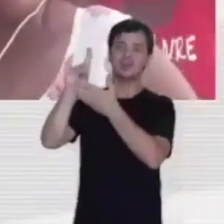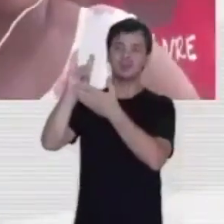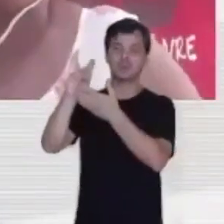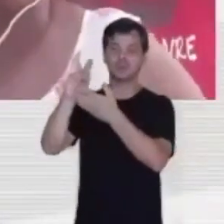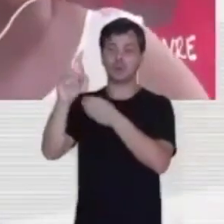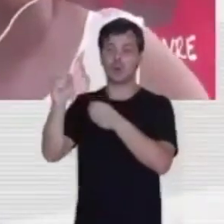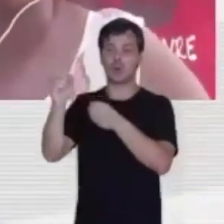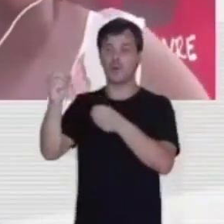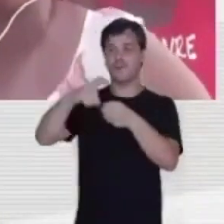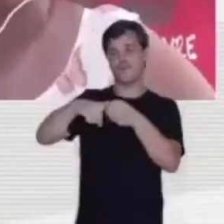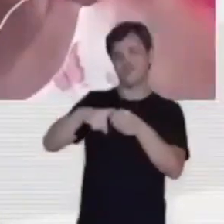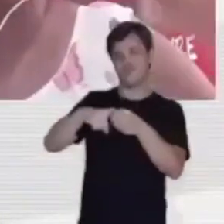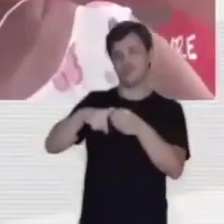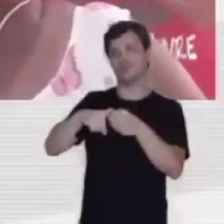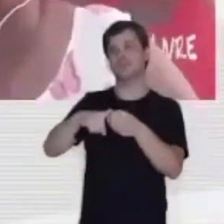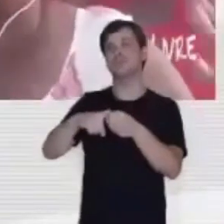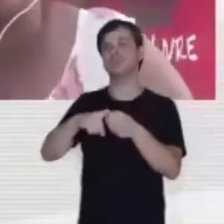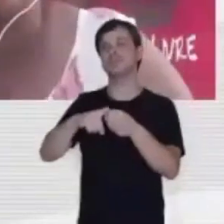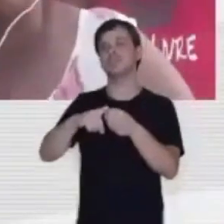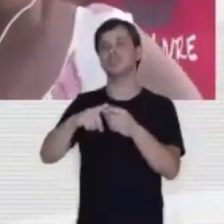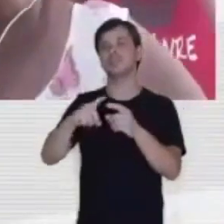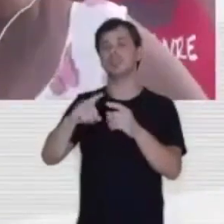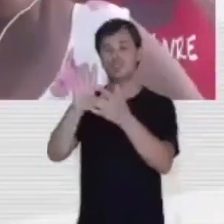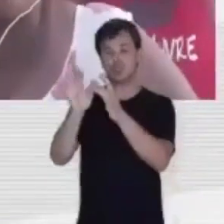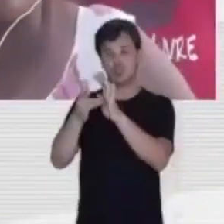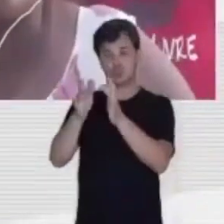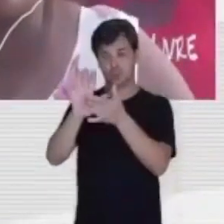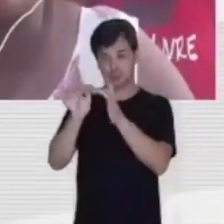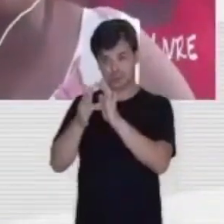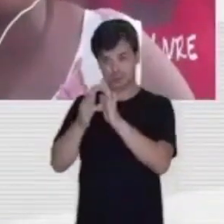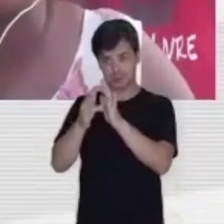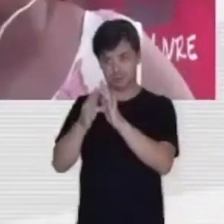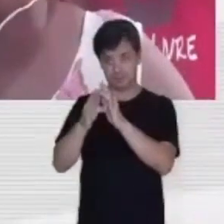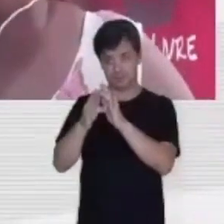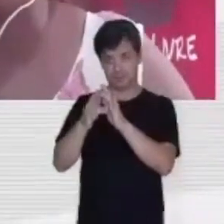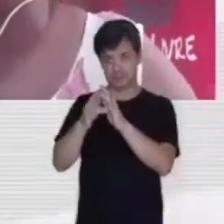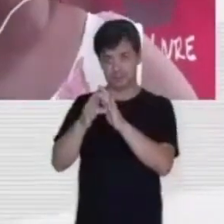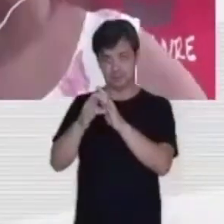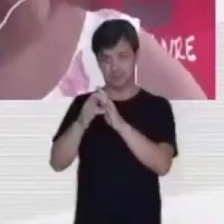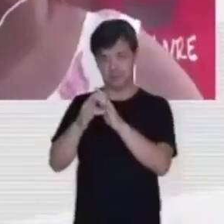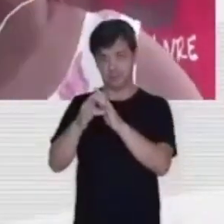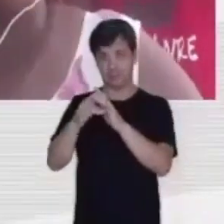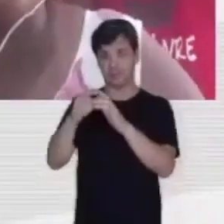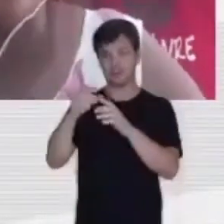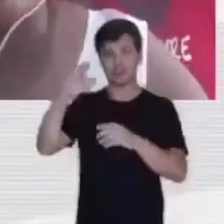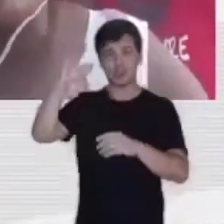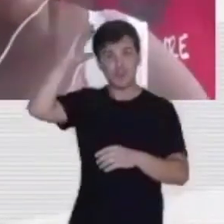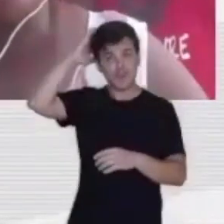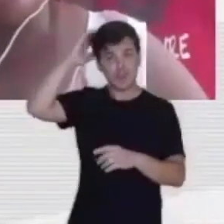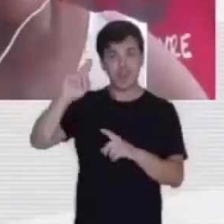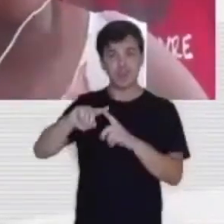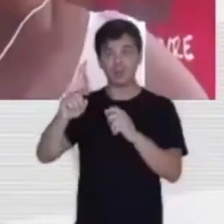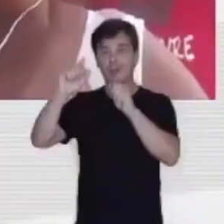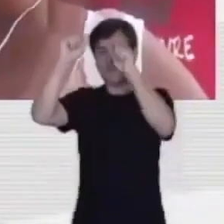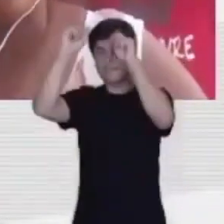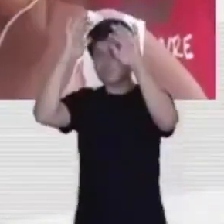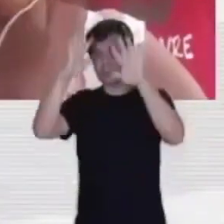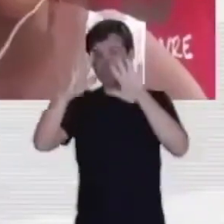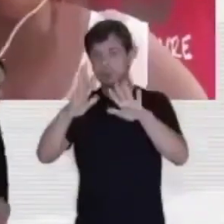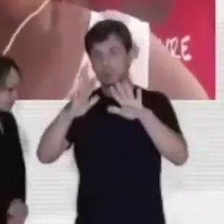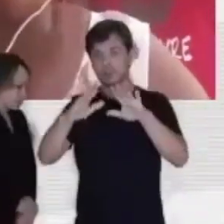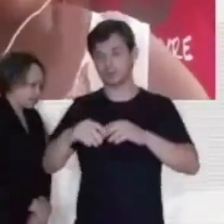o senhor retorne à nossa presidência, que Jesus Cristo, preto de Nazaré, continue lhe abençoando,